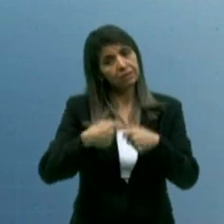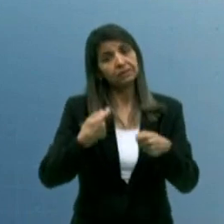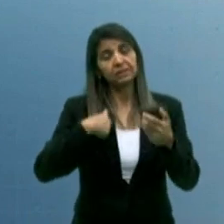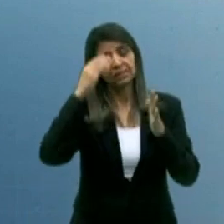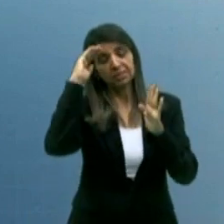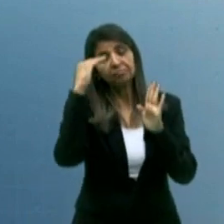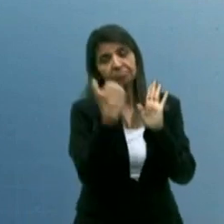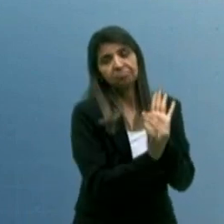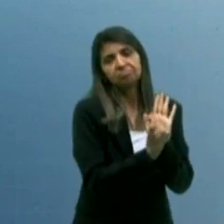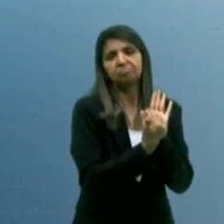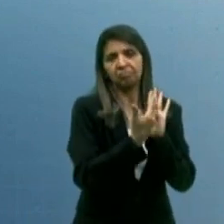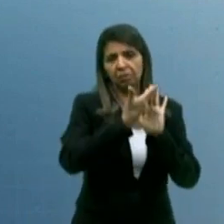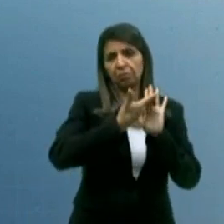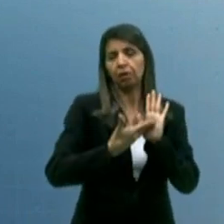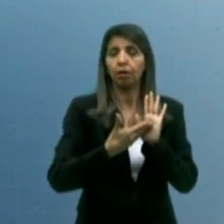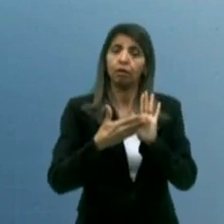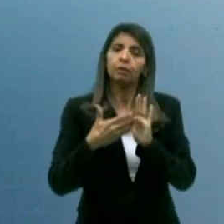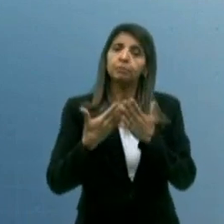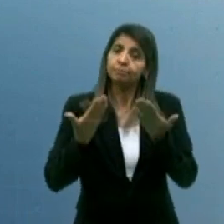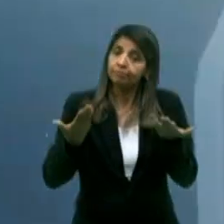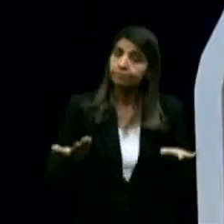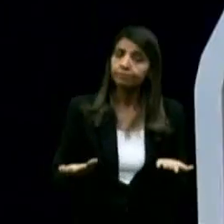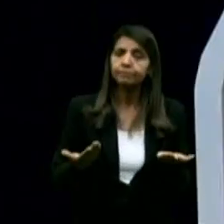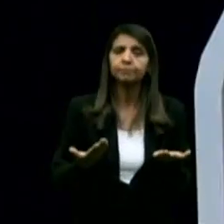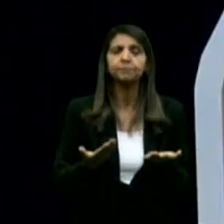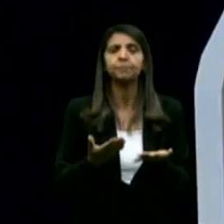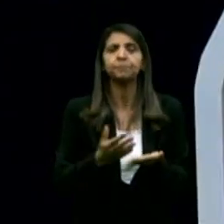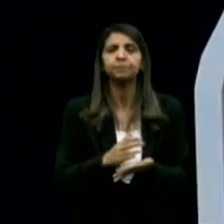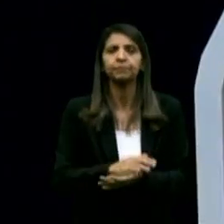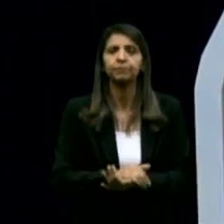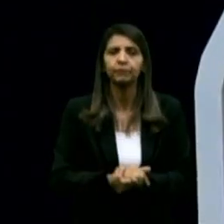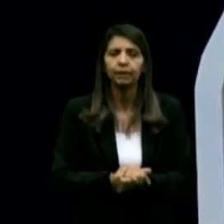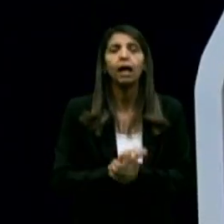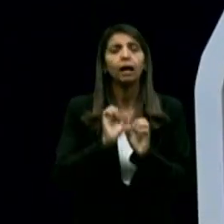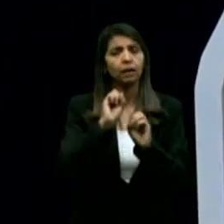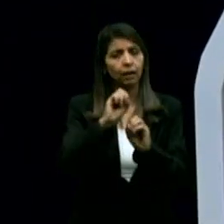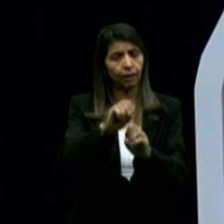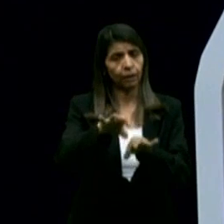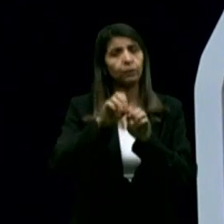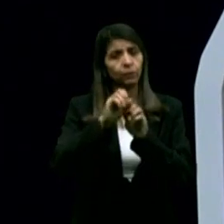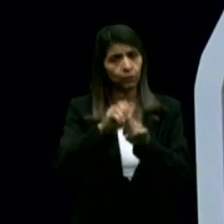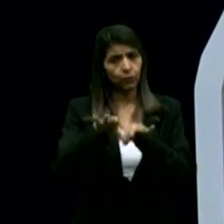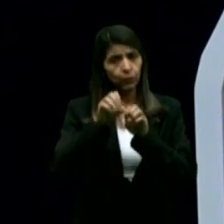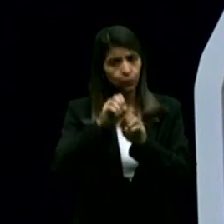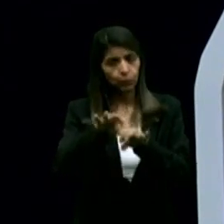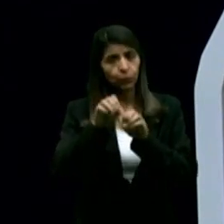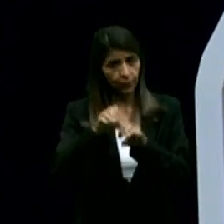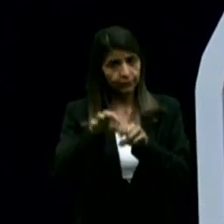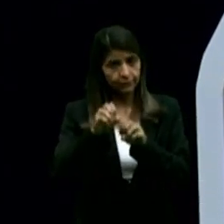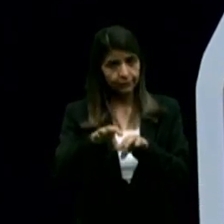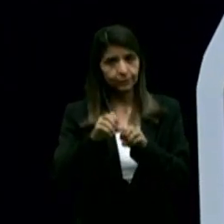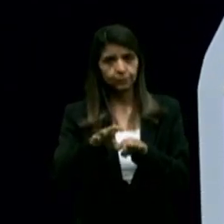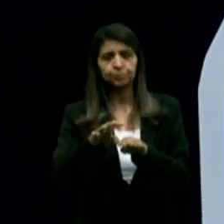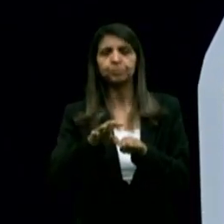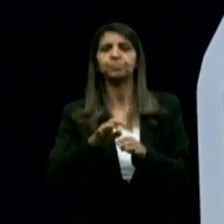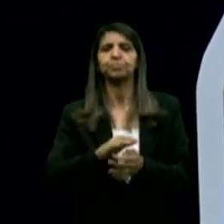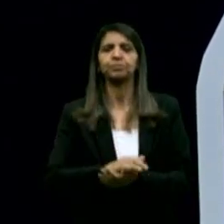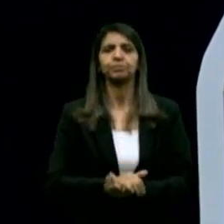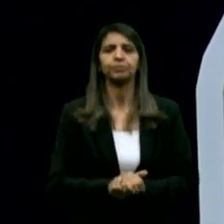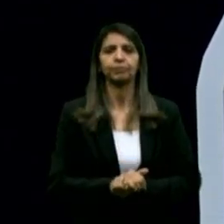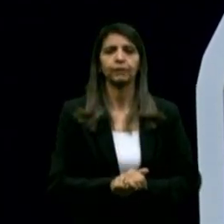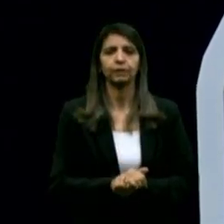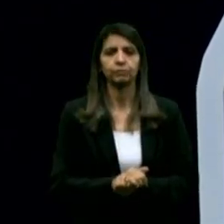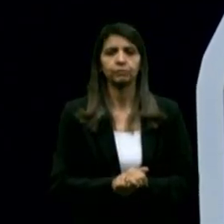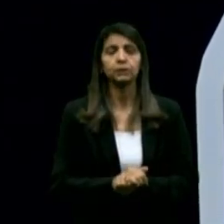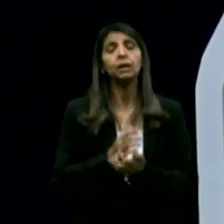e observado. Agora que a educação, ela não só tem problemas